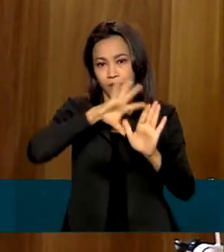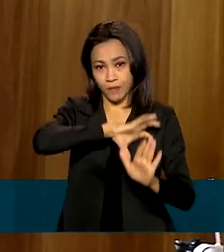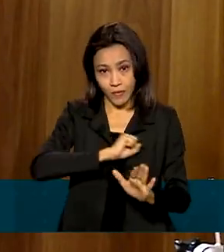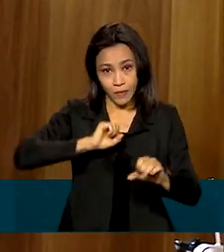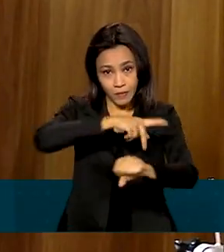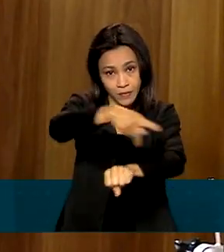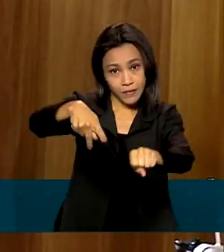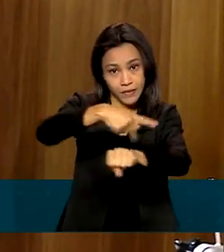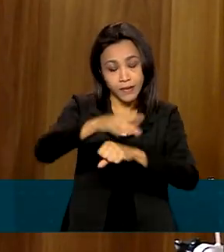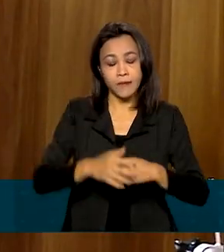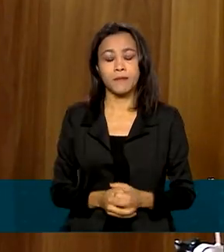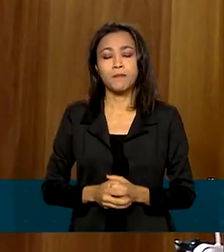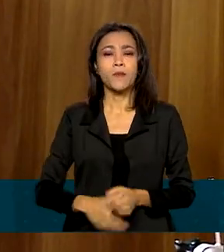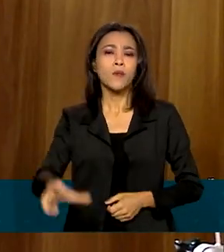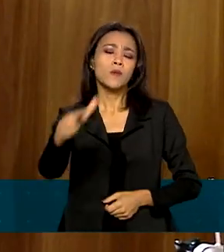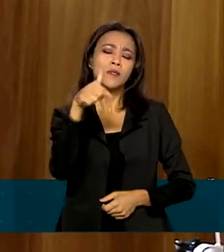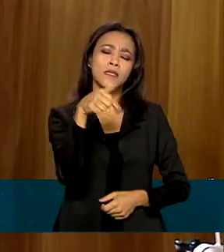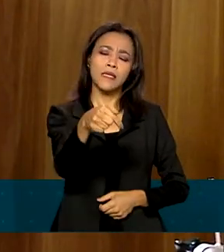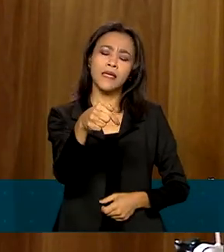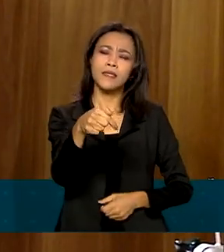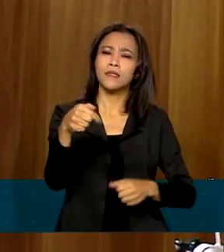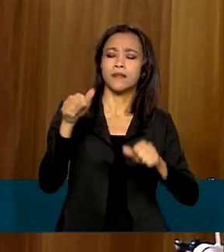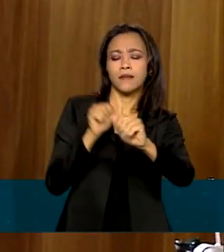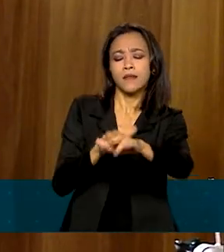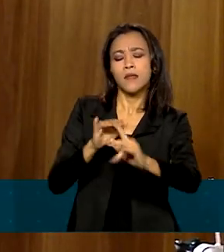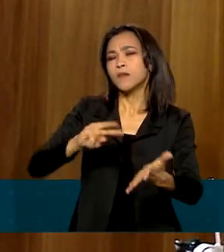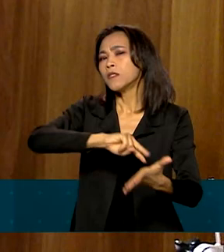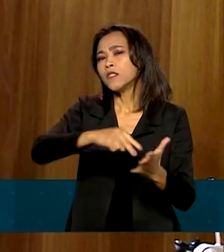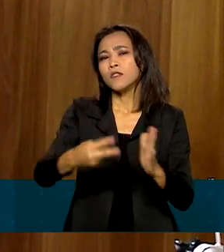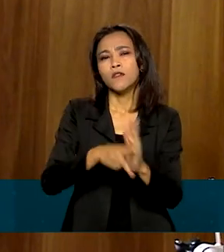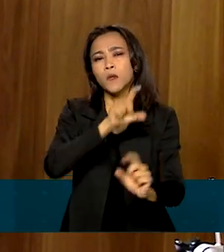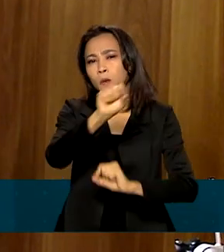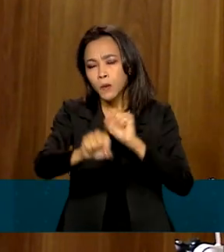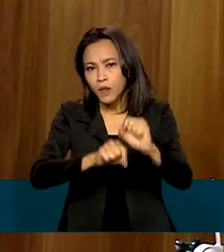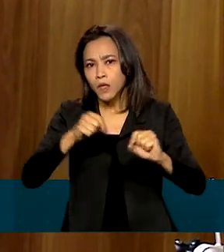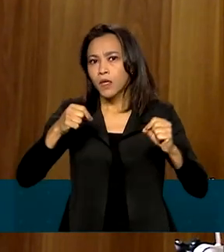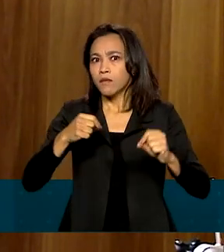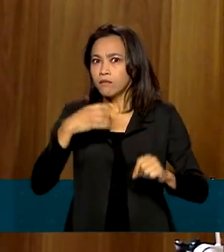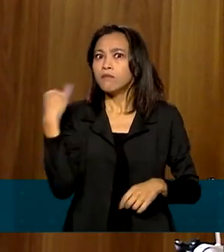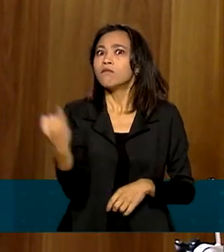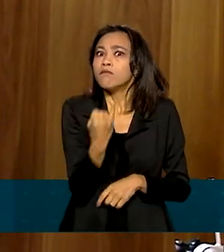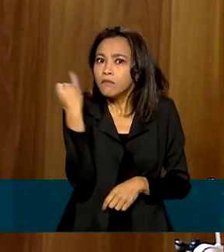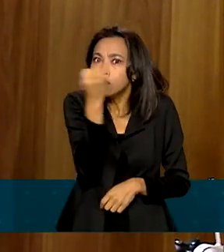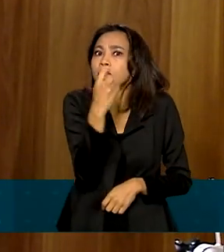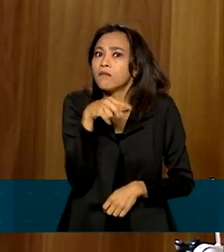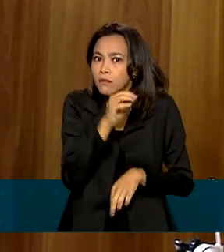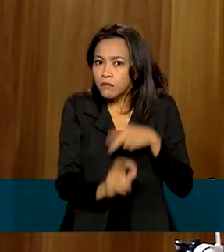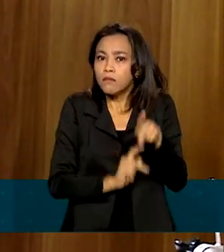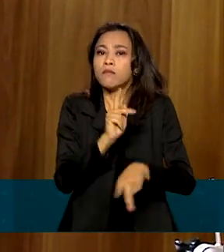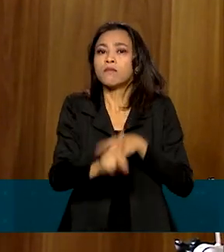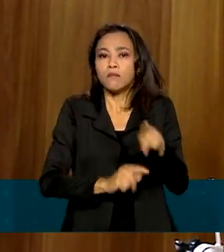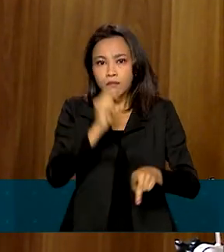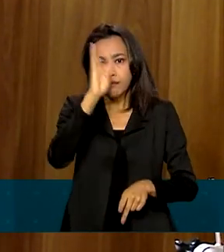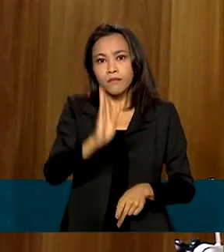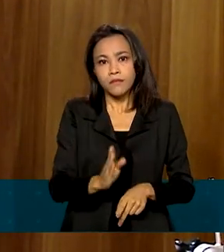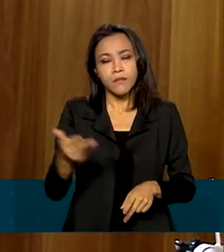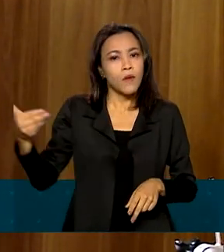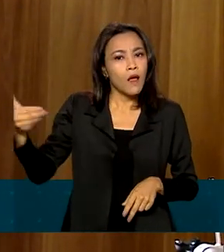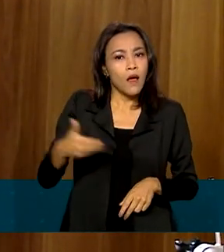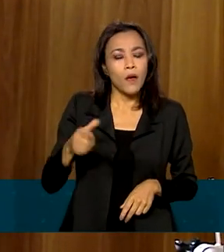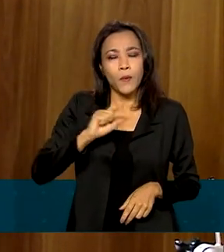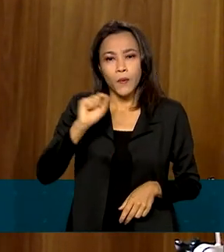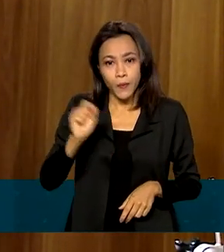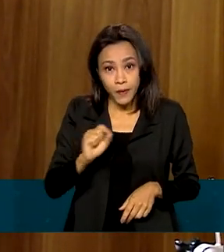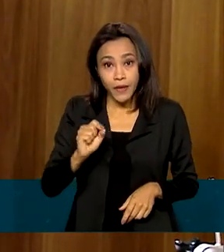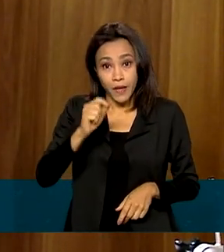do 7 de setembro é muito forte para nós, brasileiros, porque, vamos dizer assim, é o nascimento do